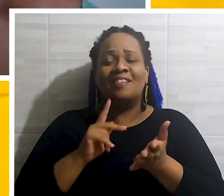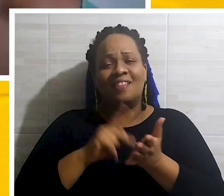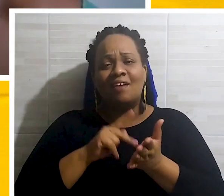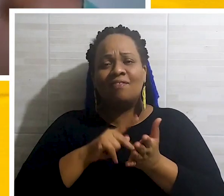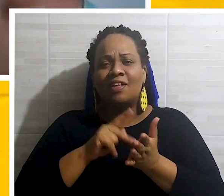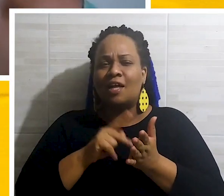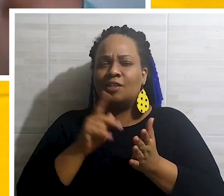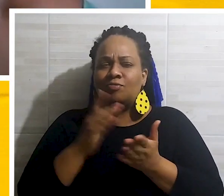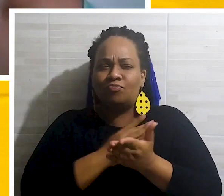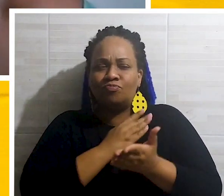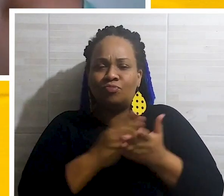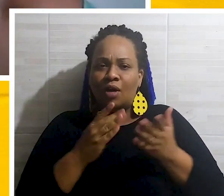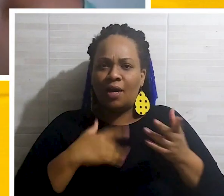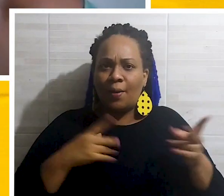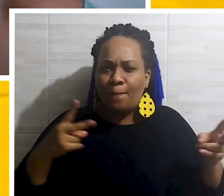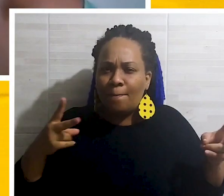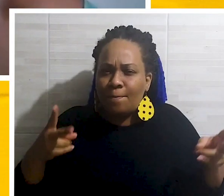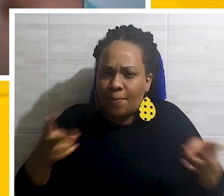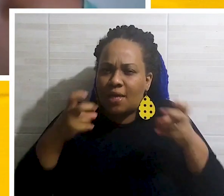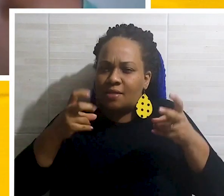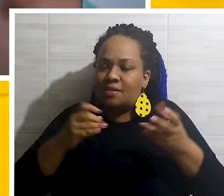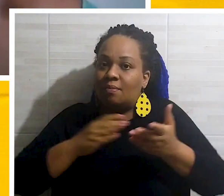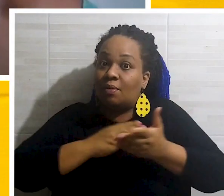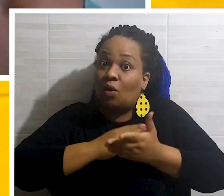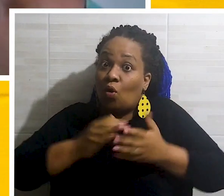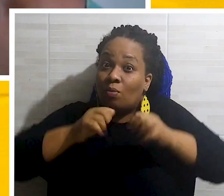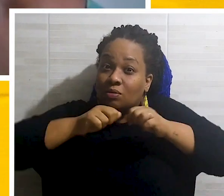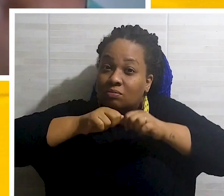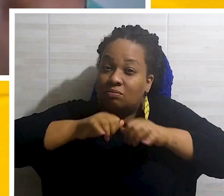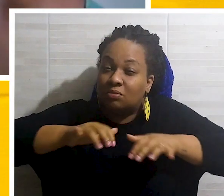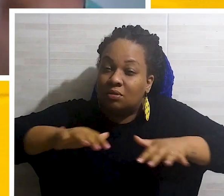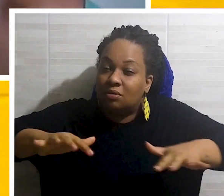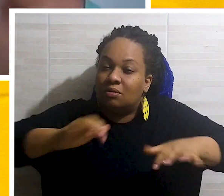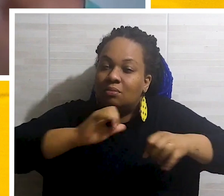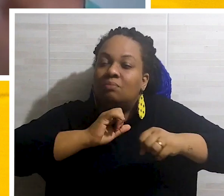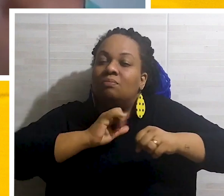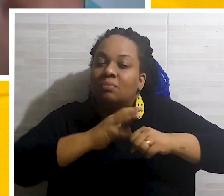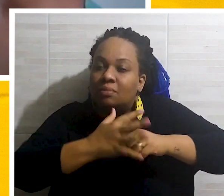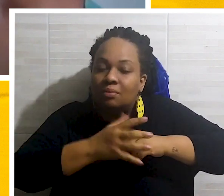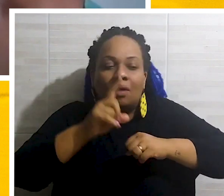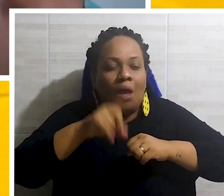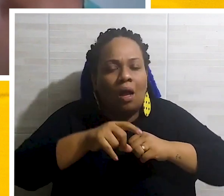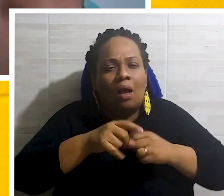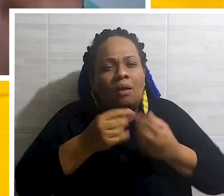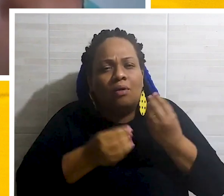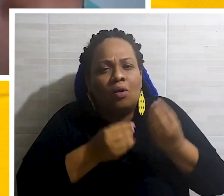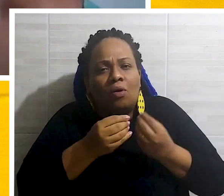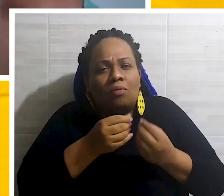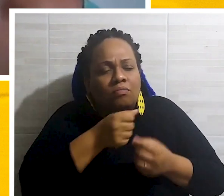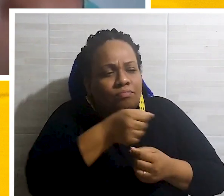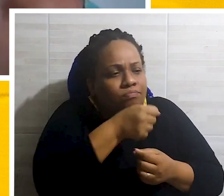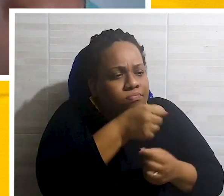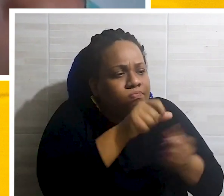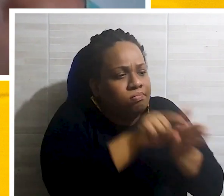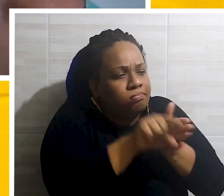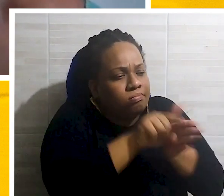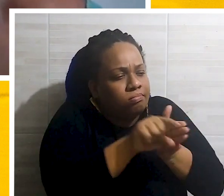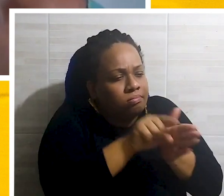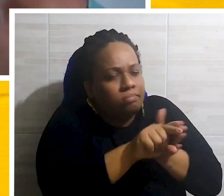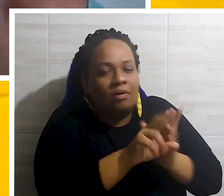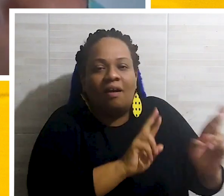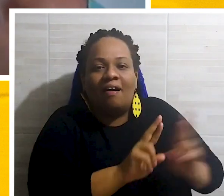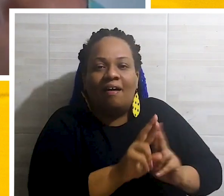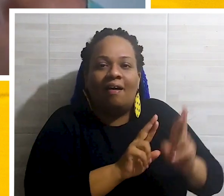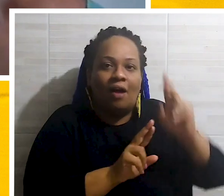Na verdade, uma das coisas que nós percebemos quando começou a pandemia é justamente a realização de uma triagem nos hospitais